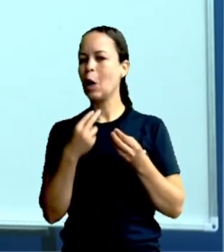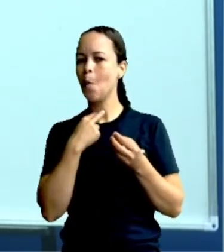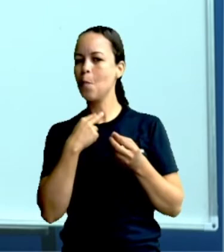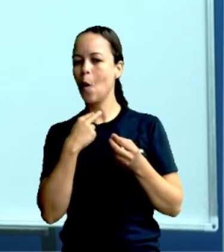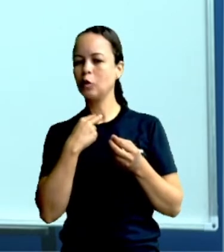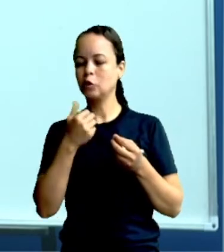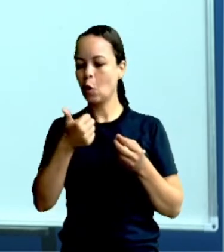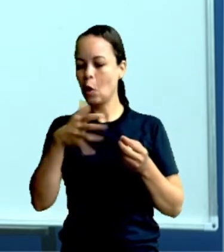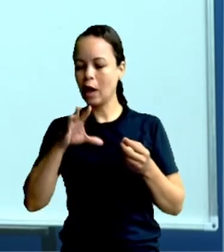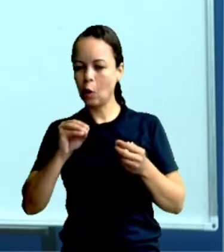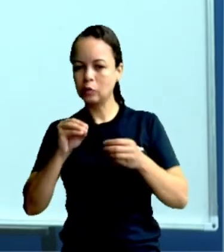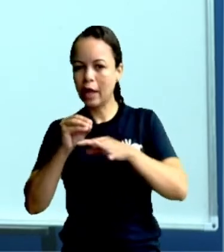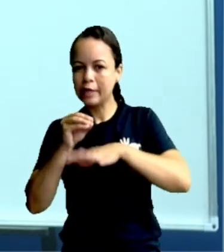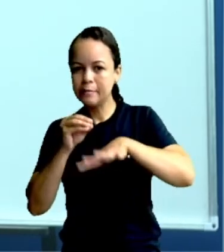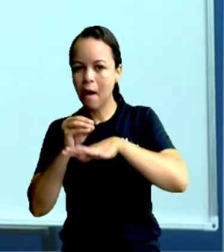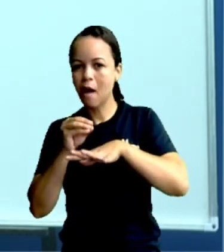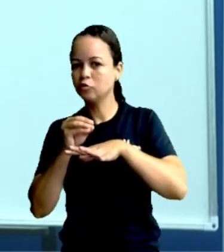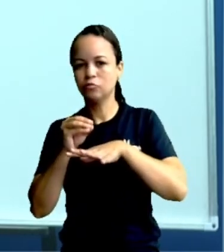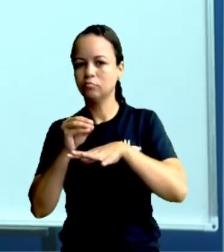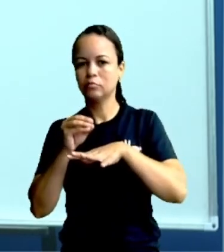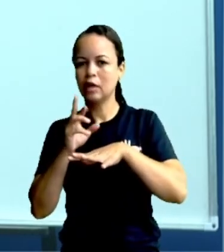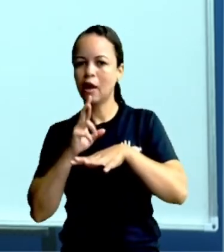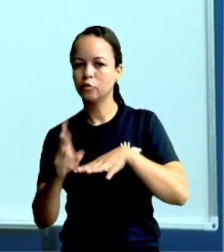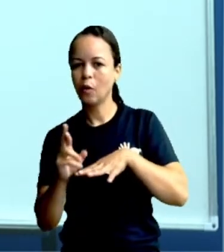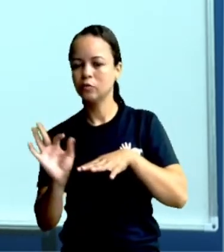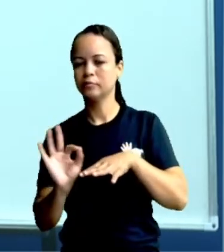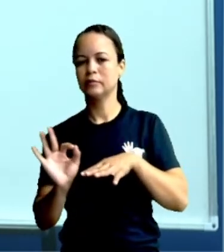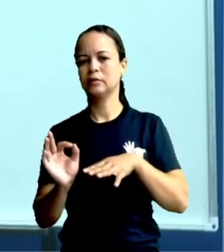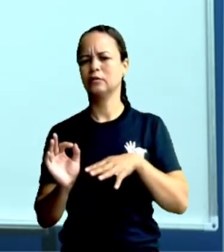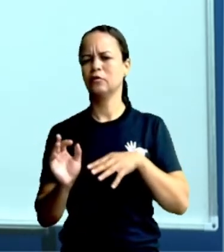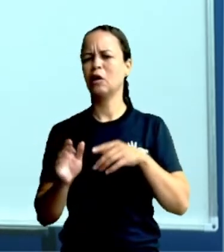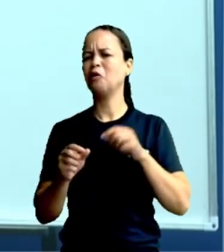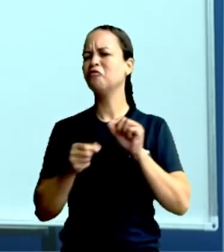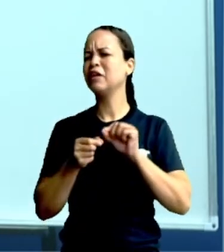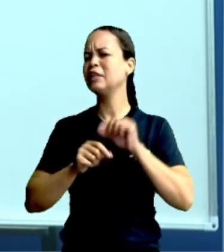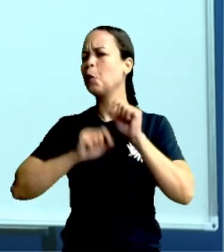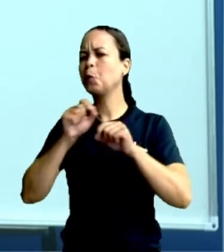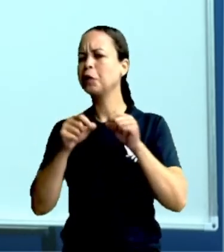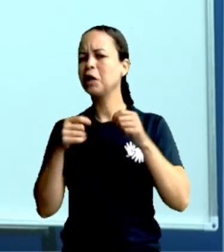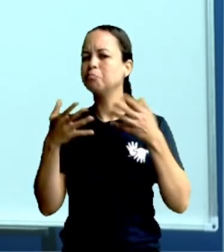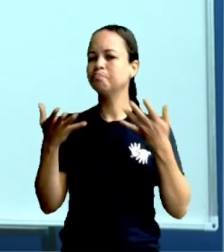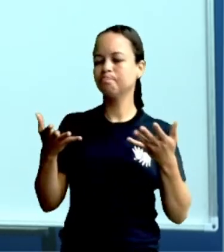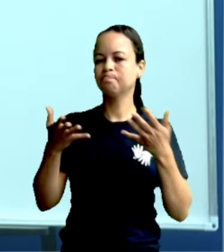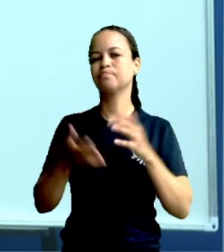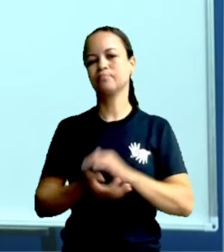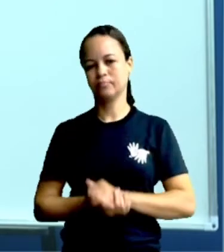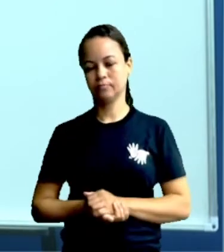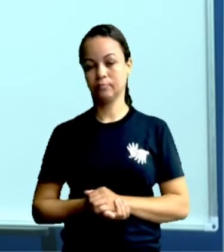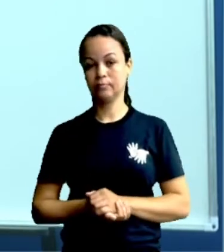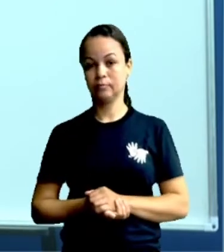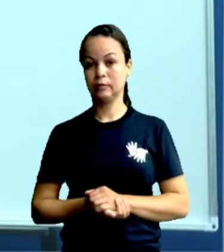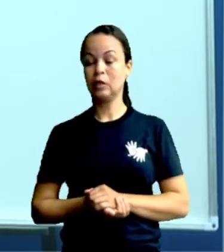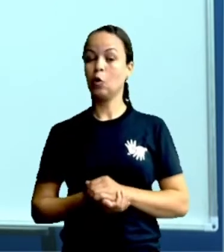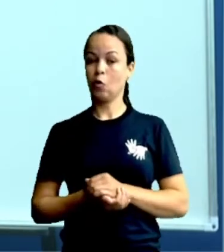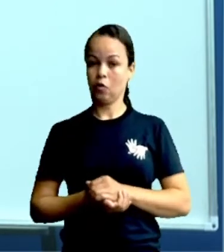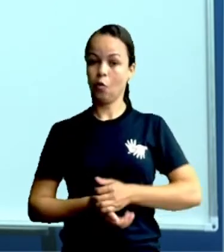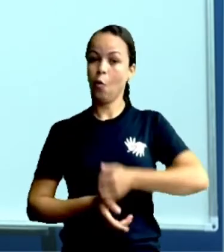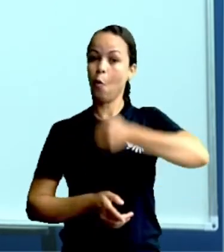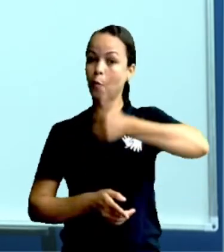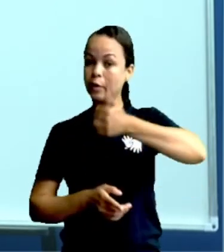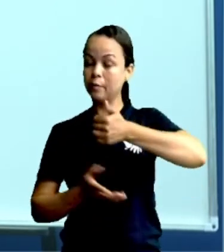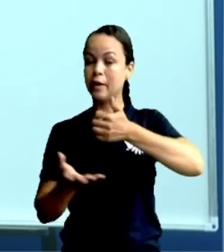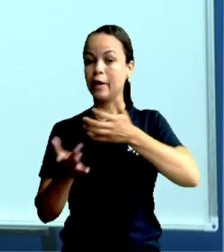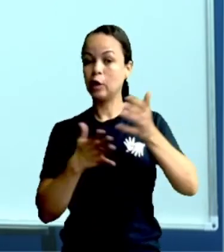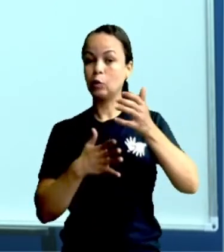colocar o 10 aqui no resultado. O é que eu faço? Coloco o primeiro número, o